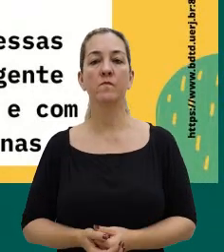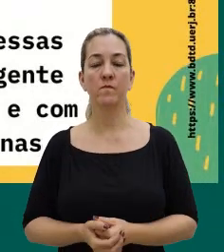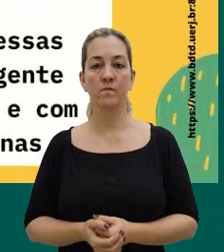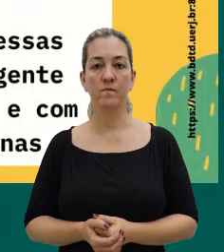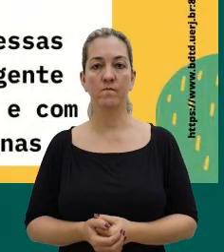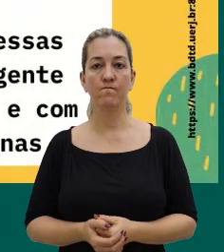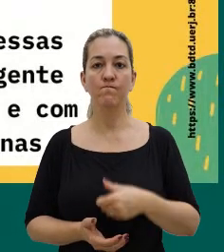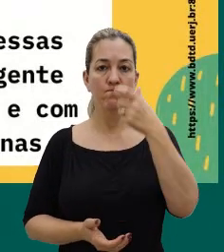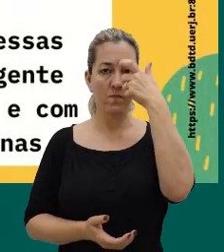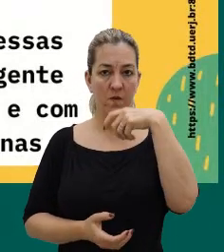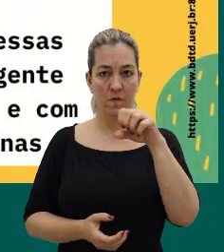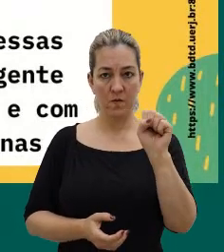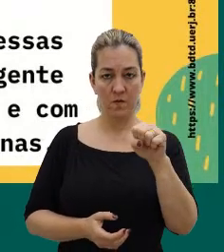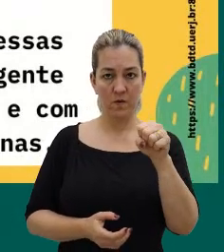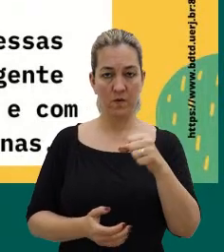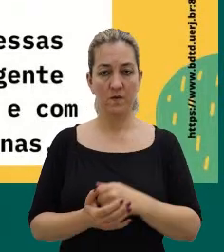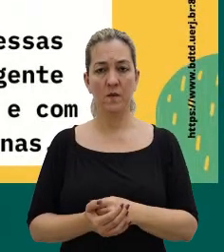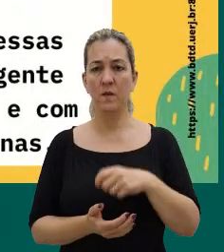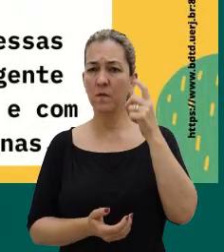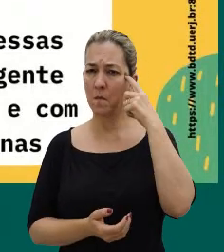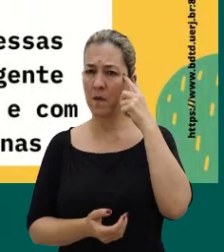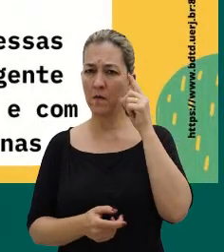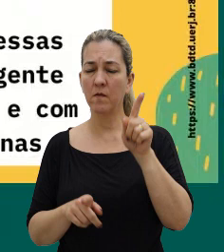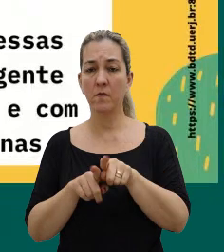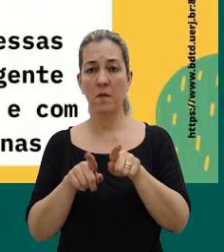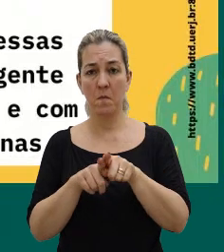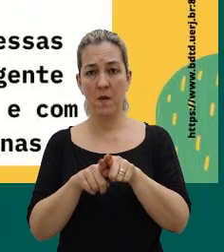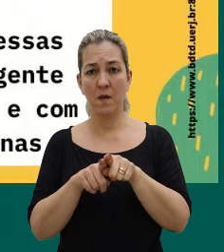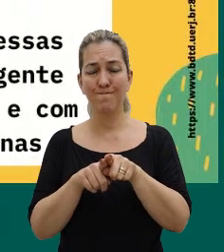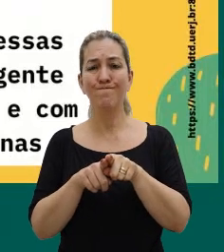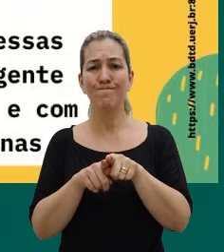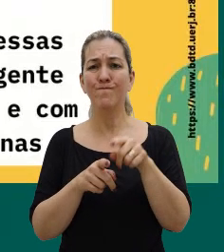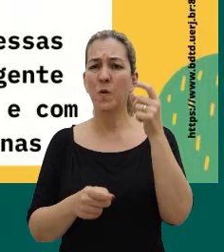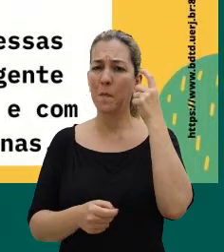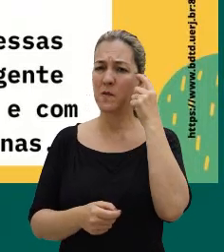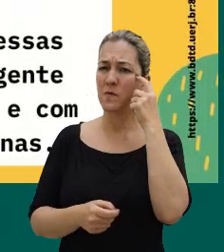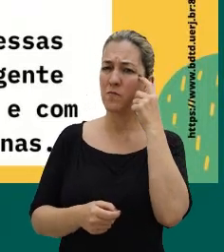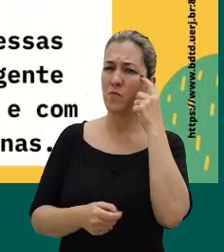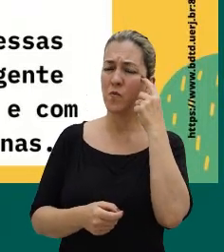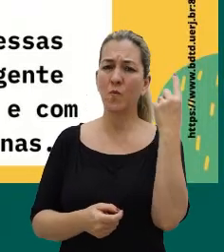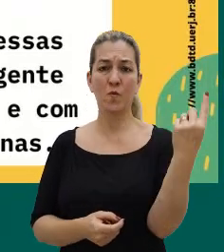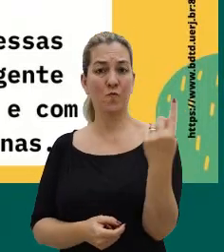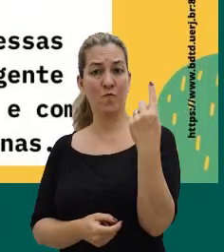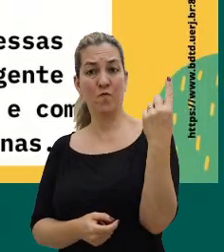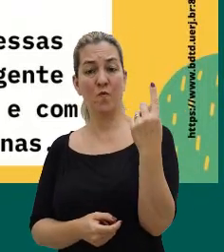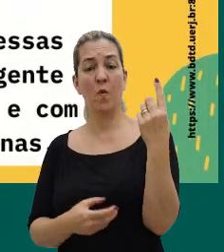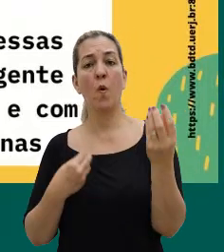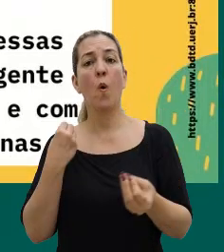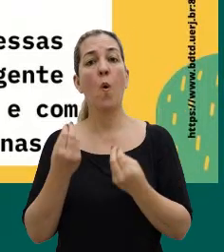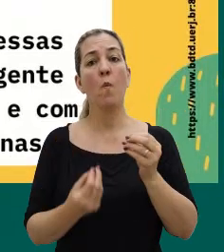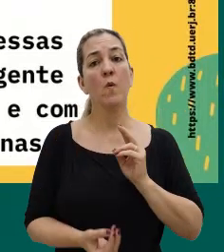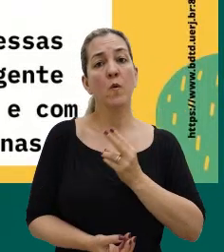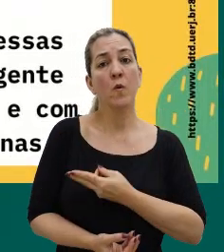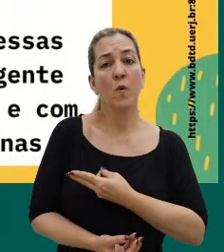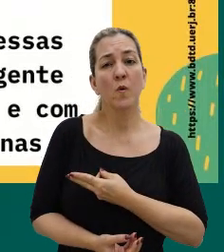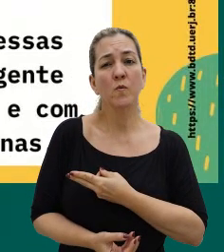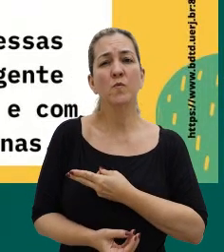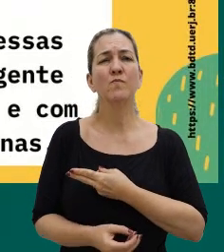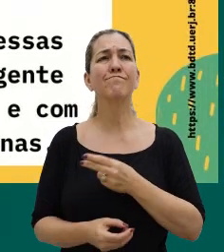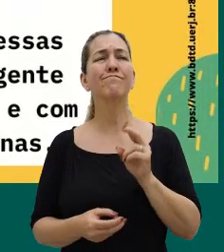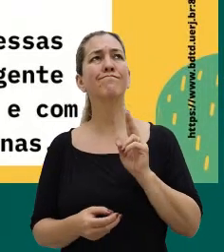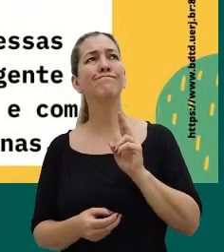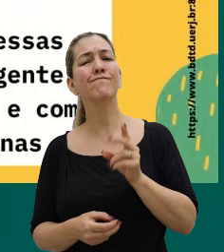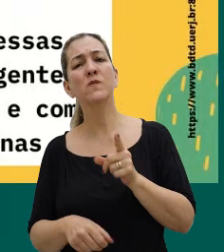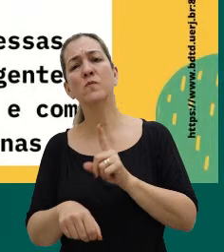Acho que sim, e sempre fico pensando também, né, nessa perspectiva do individual, como nós todos, a todos os momentos,